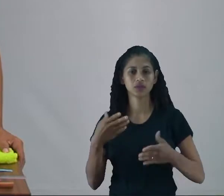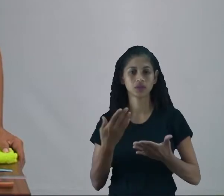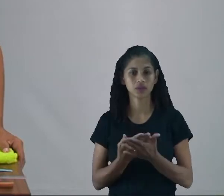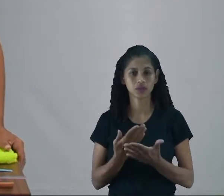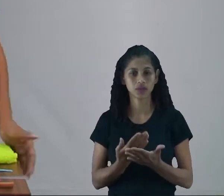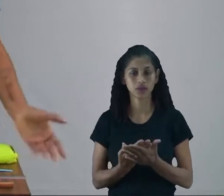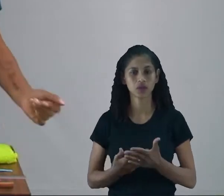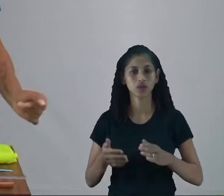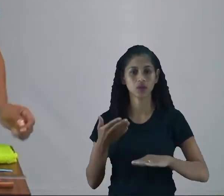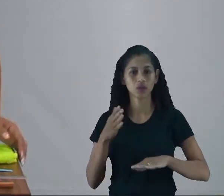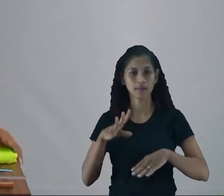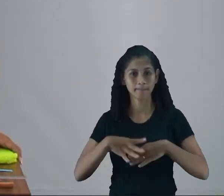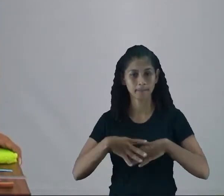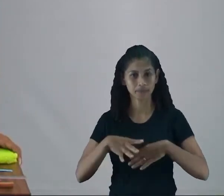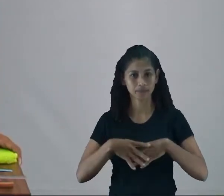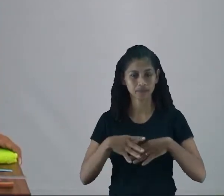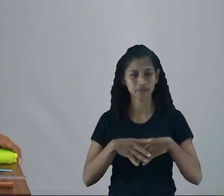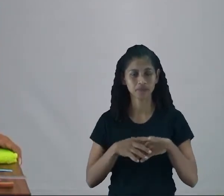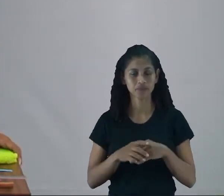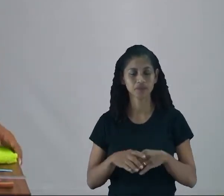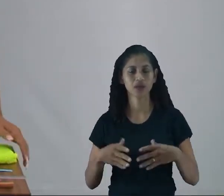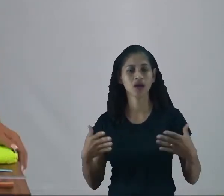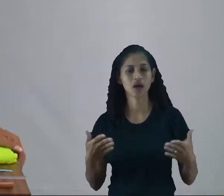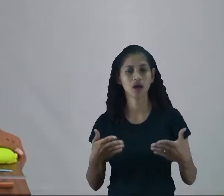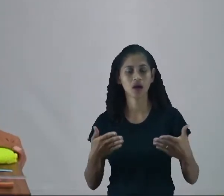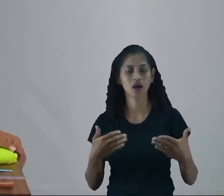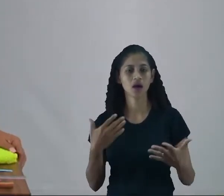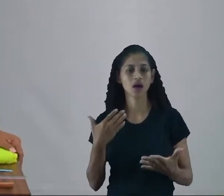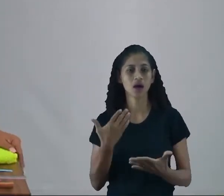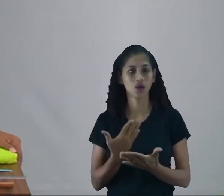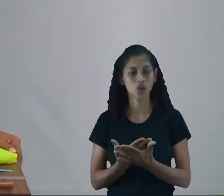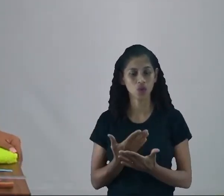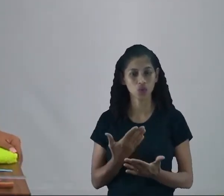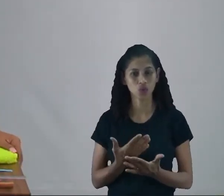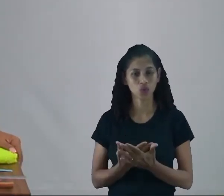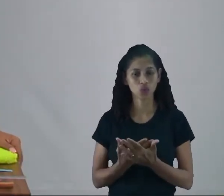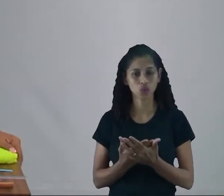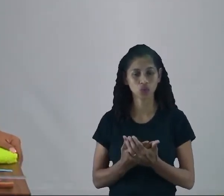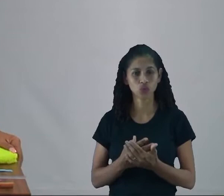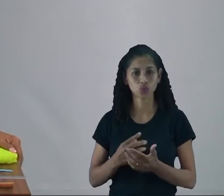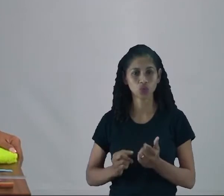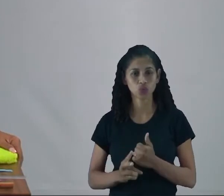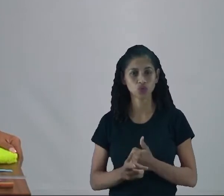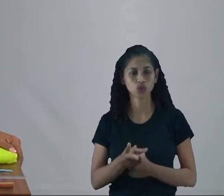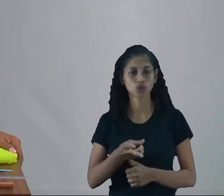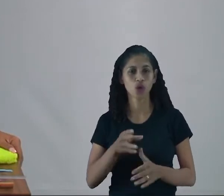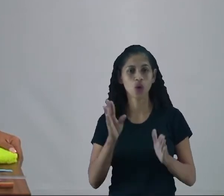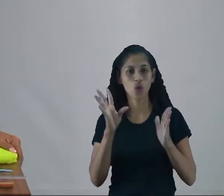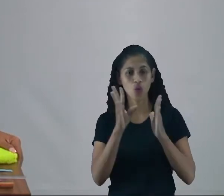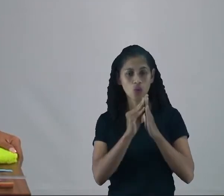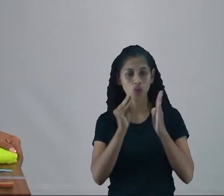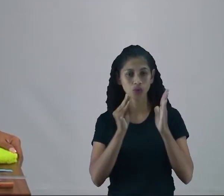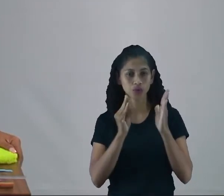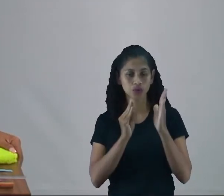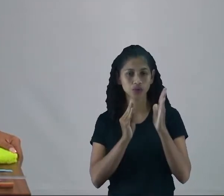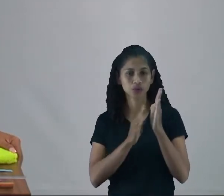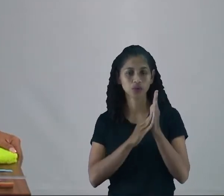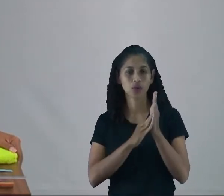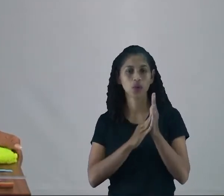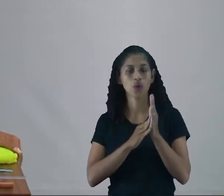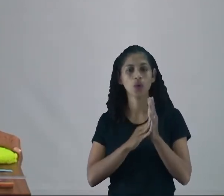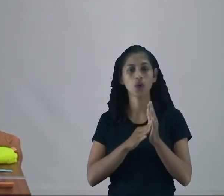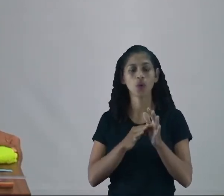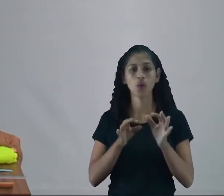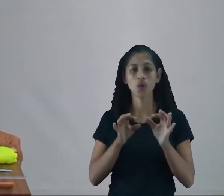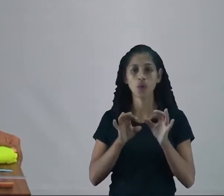matemática. Na aula de hoje nós vamos dar continuidade ao conteúdo sobre medidas de comprimento,